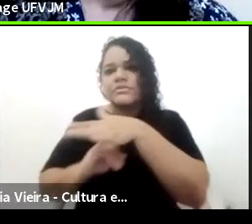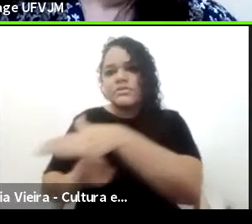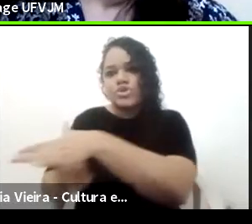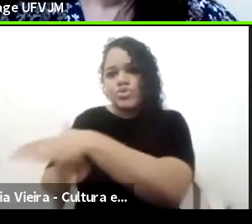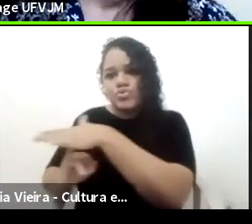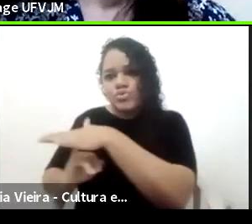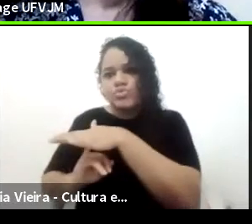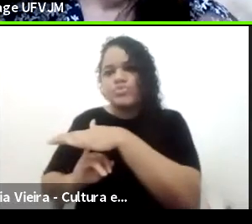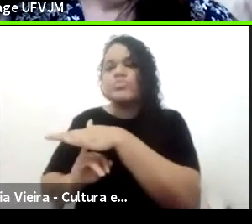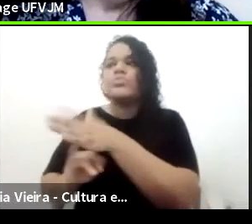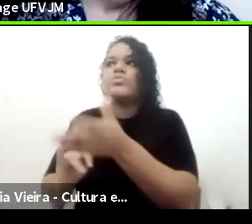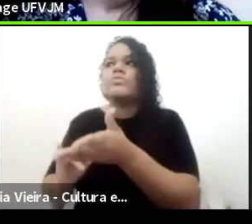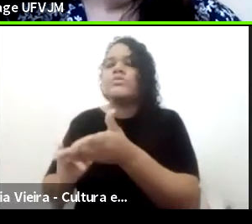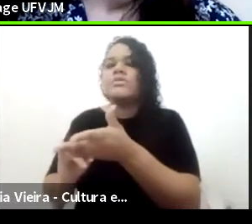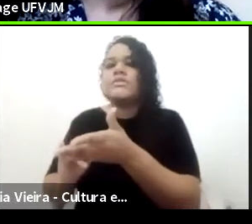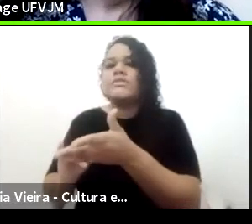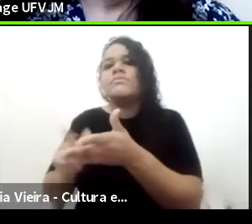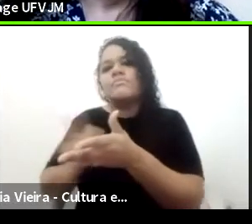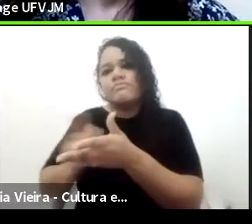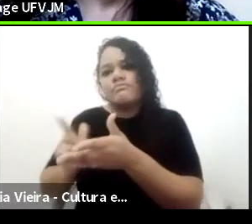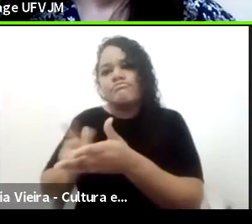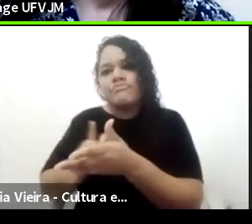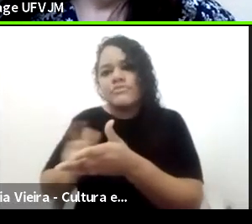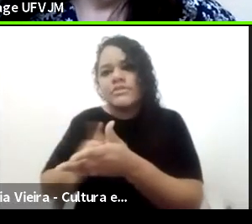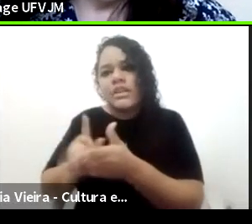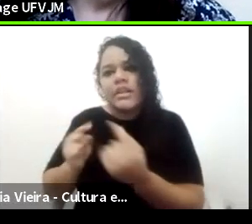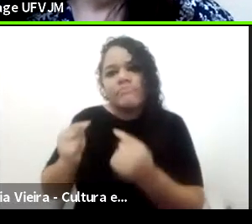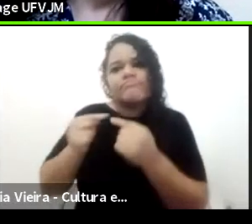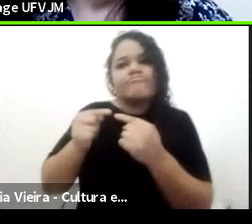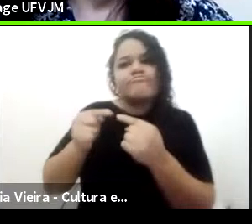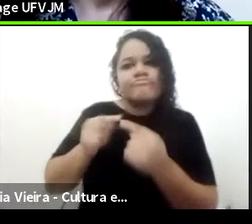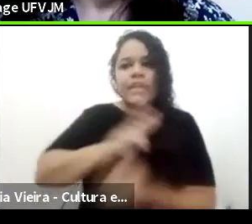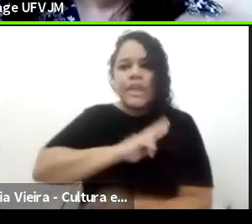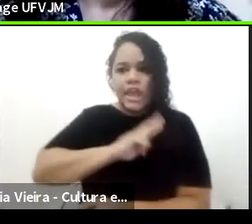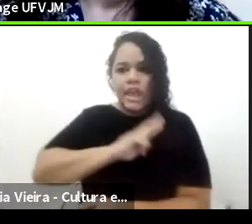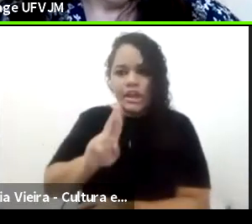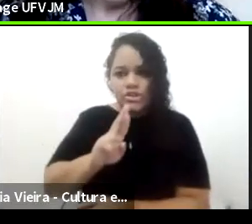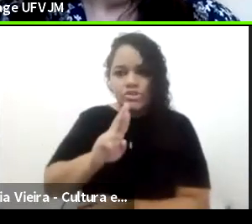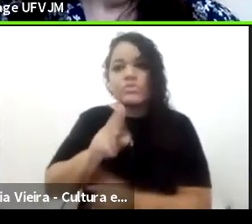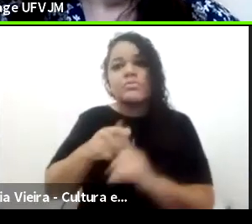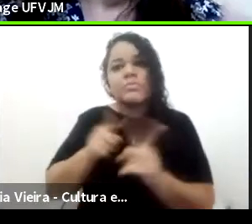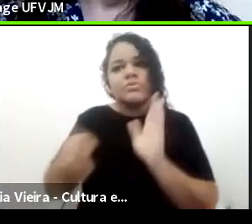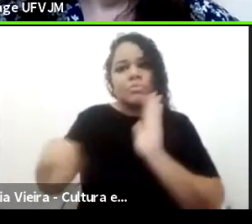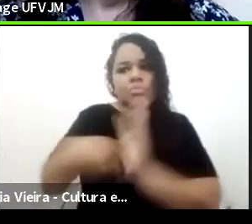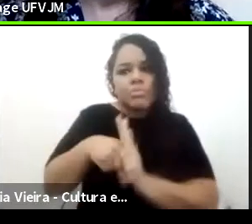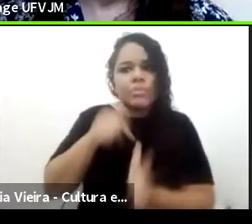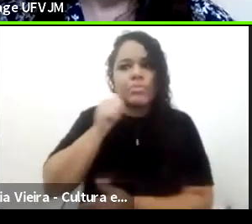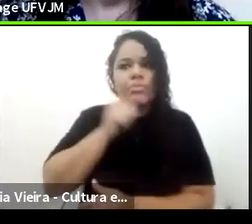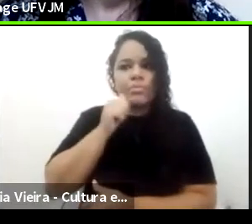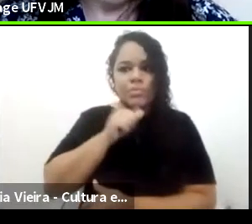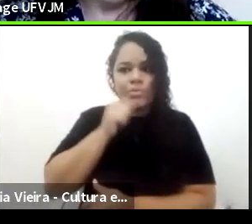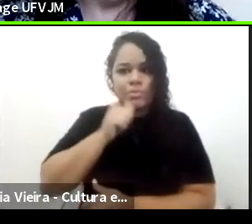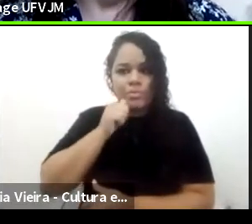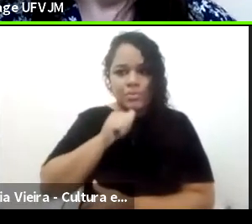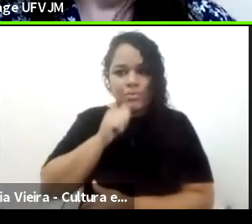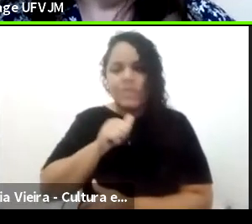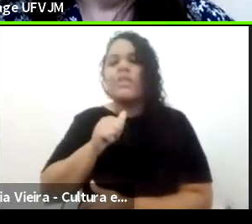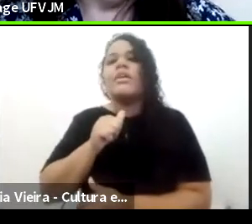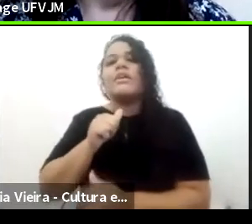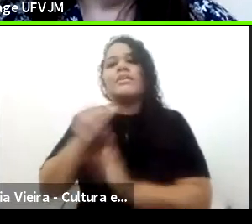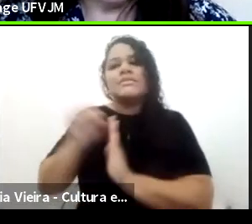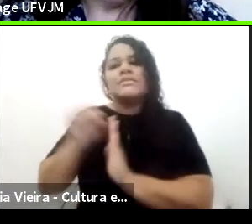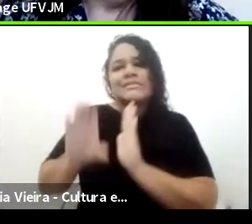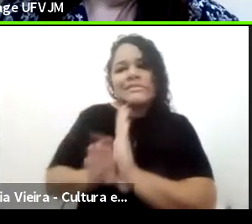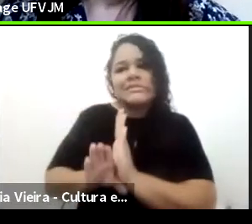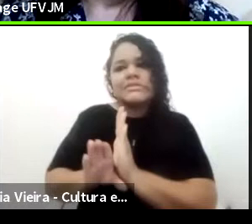que tenham um punho religioso, mas que sejam instituições femininas, no século XVII e XVIII.